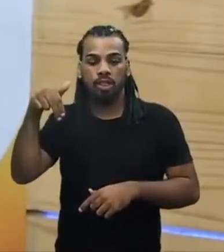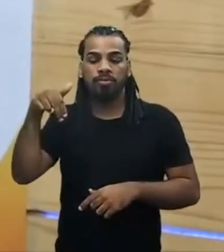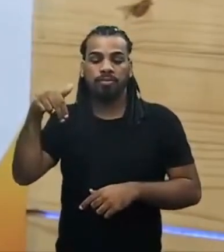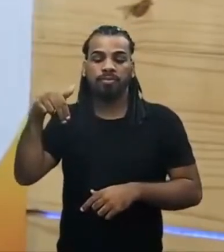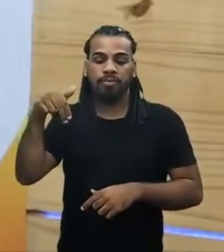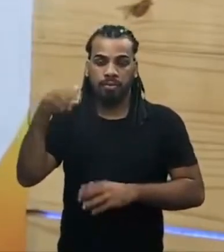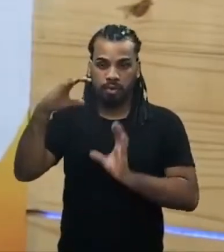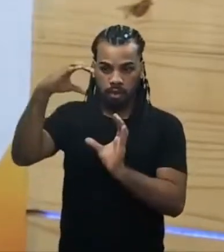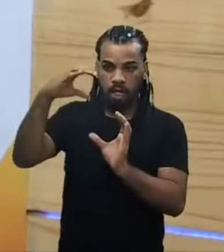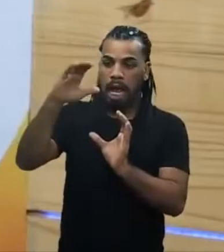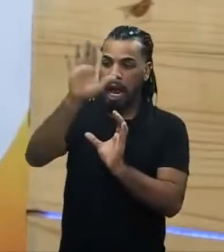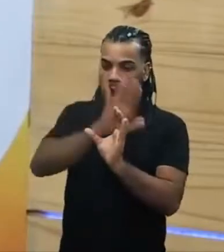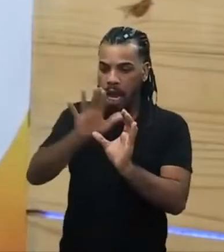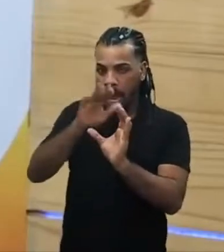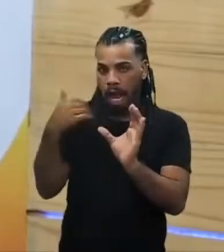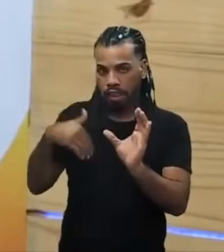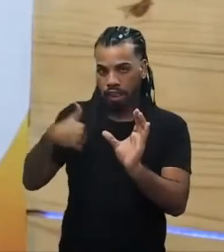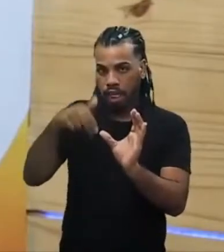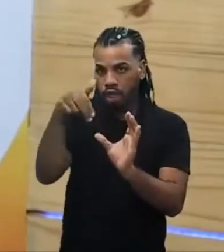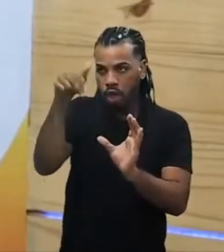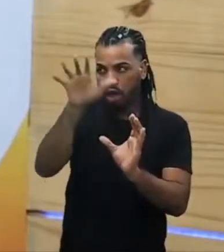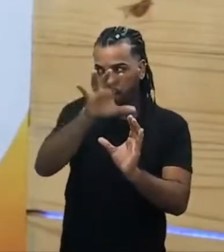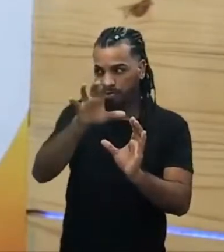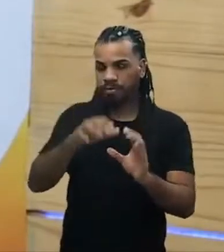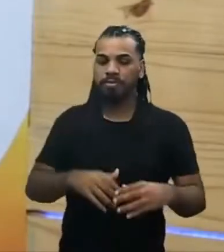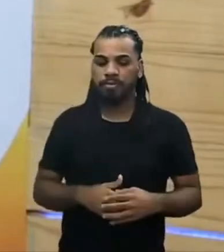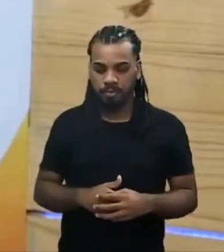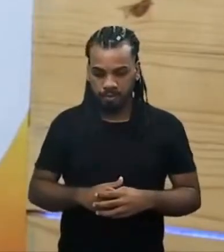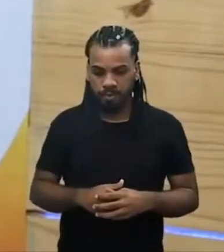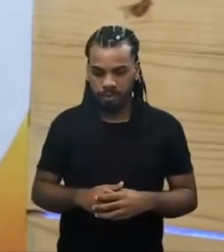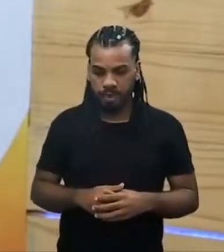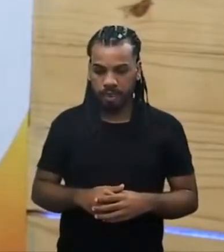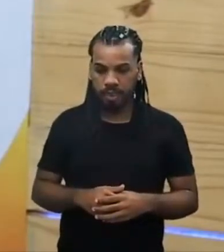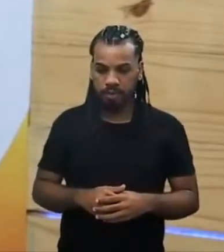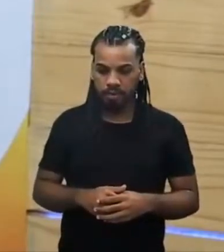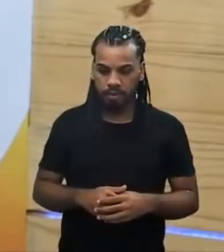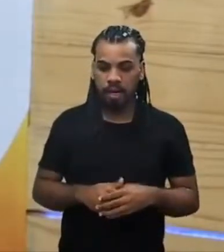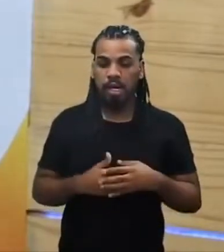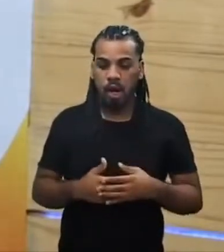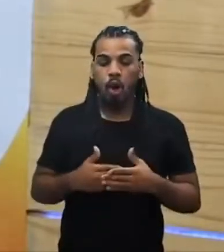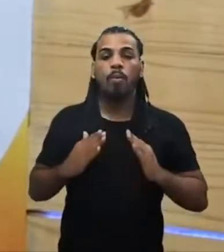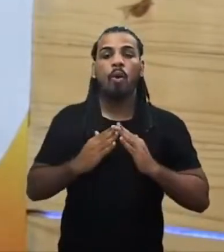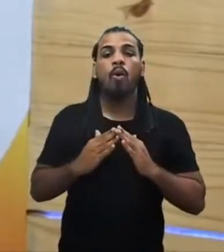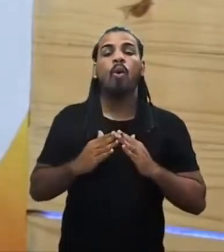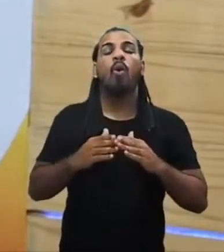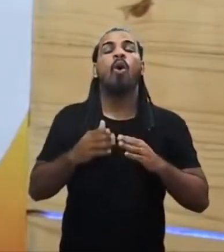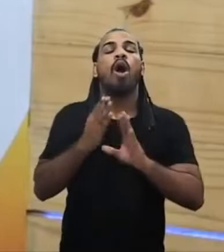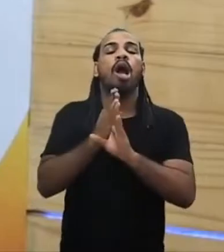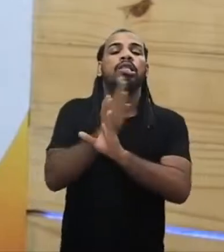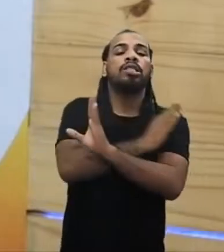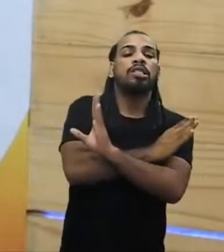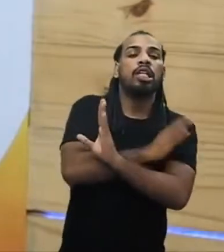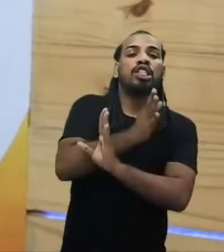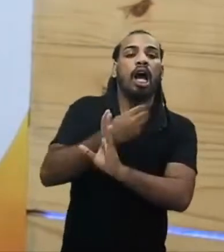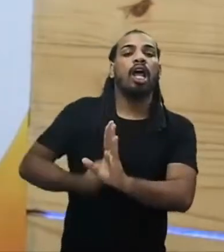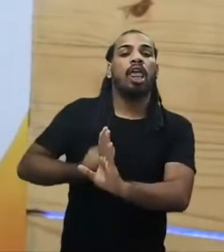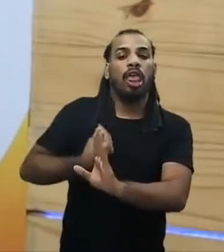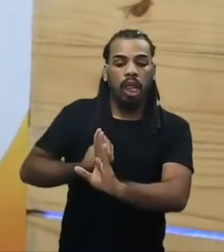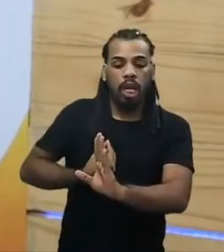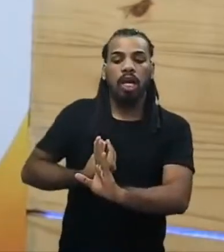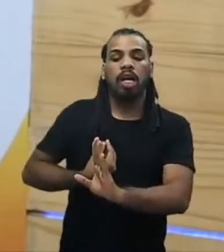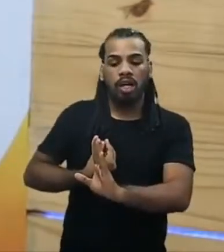e 1530 da Era Comum, antes da Era Comum mesmo. Tiveram seu auge, seu